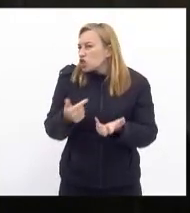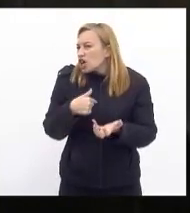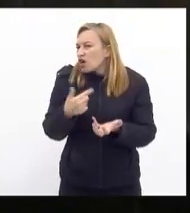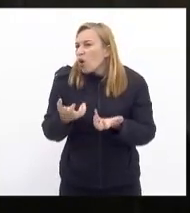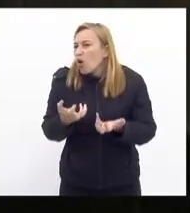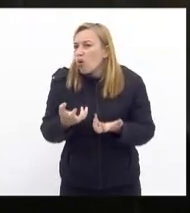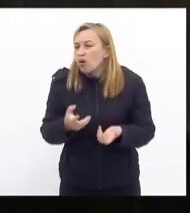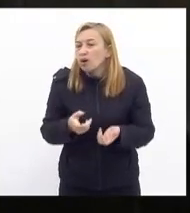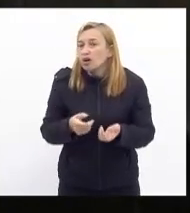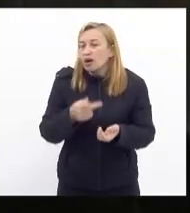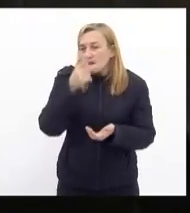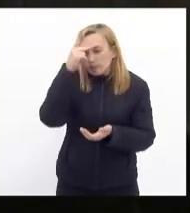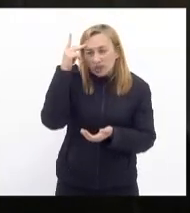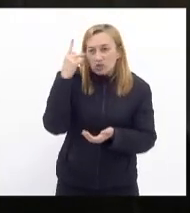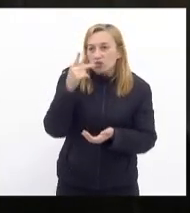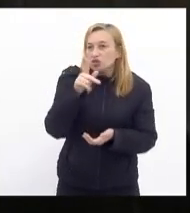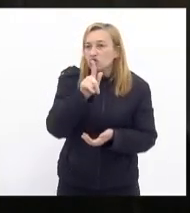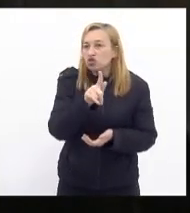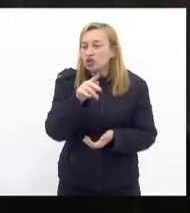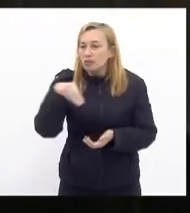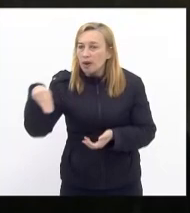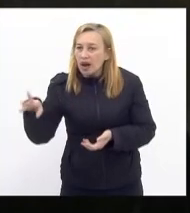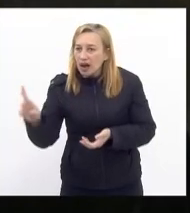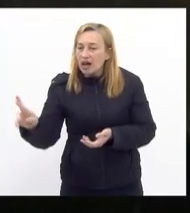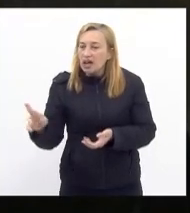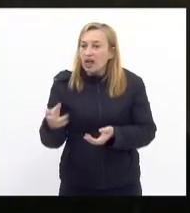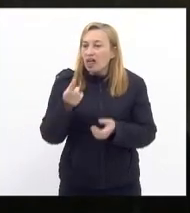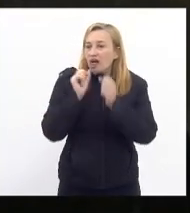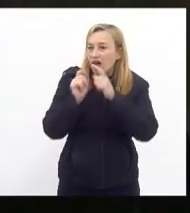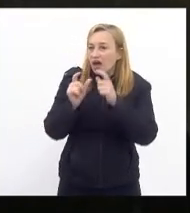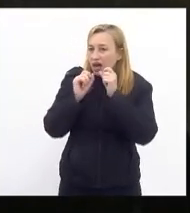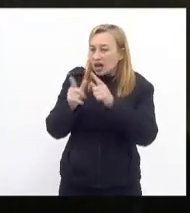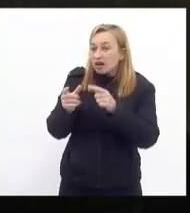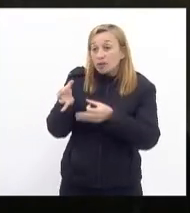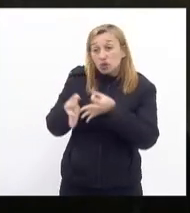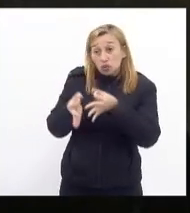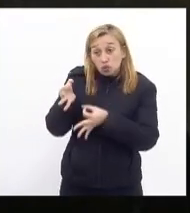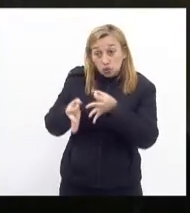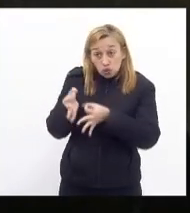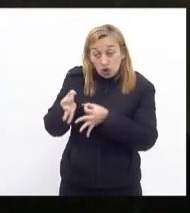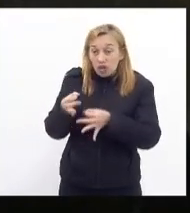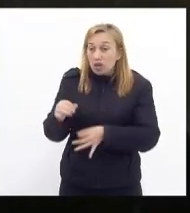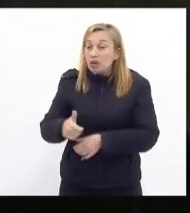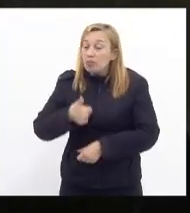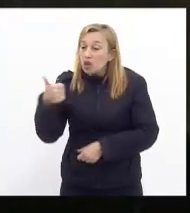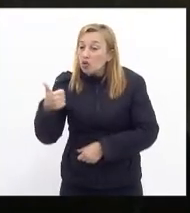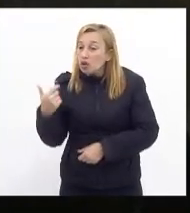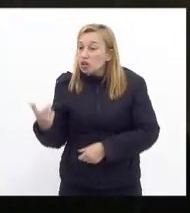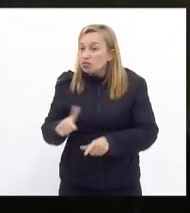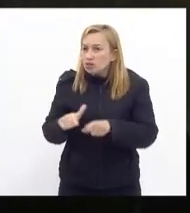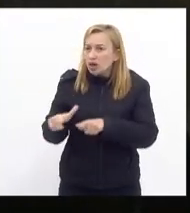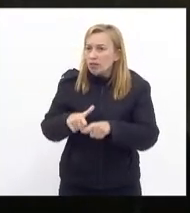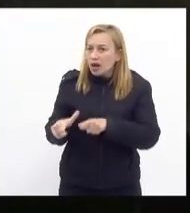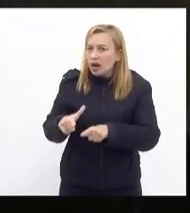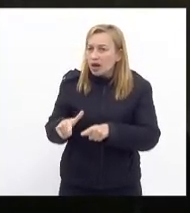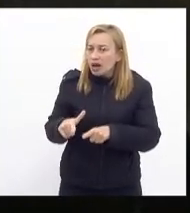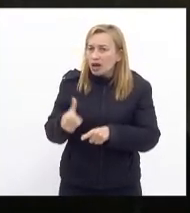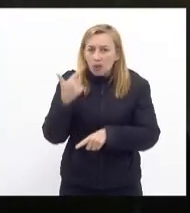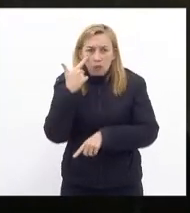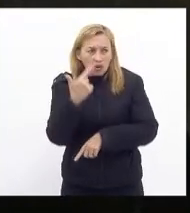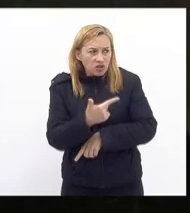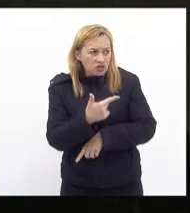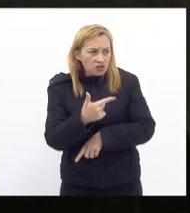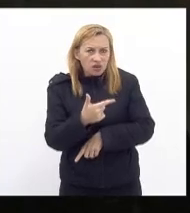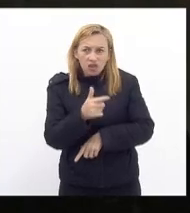aí o pessoal do GMA reclama uma reclamação justa por melhorias no serviço pode ver no boletim PM